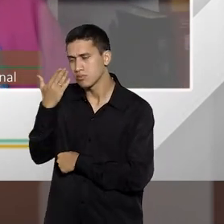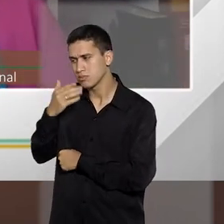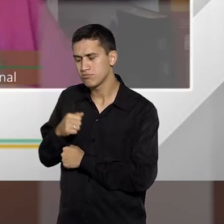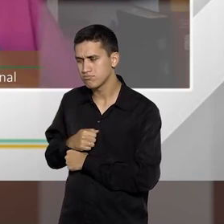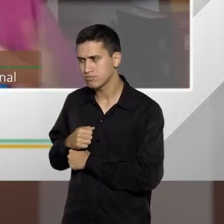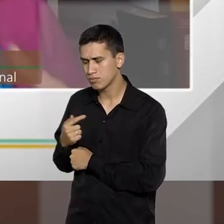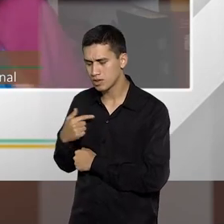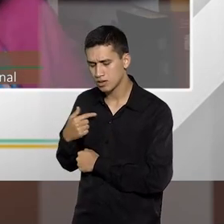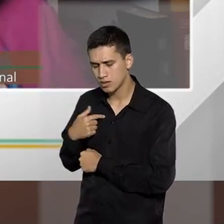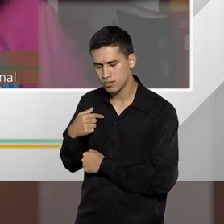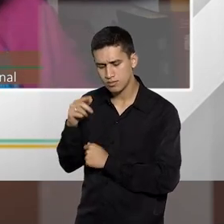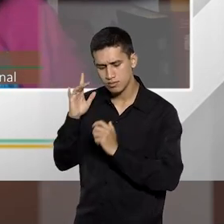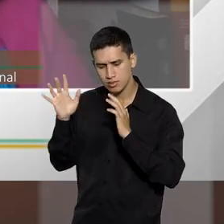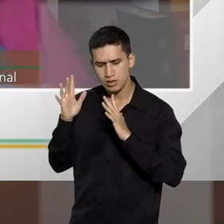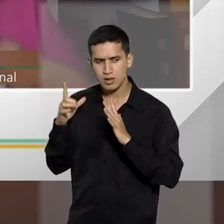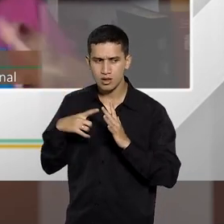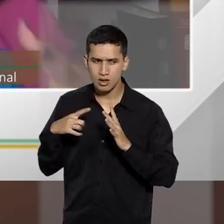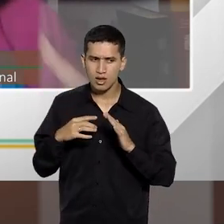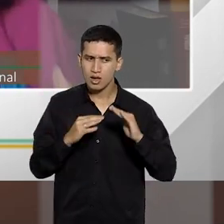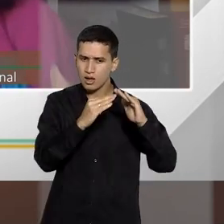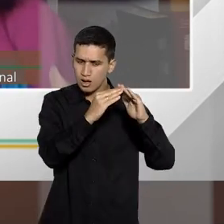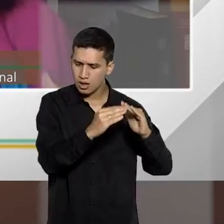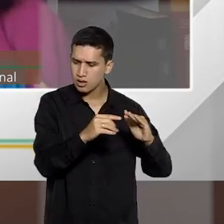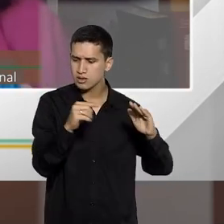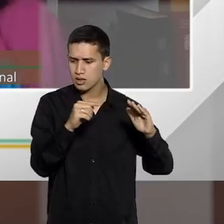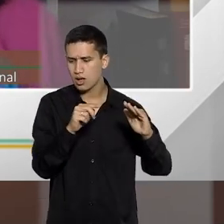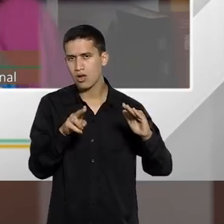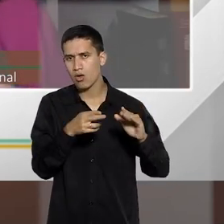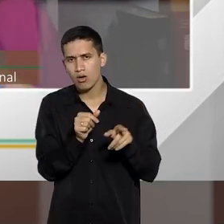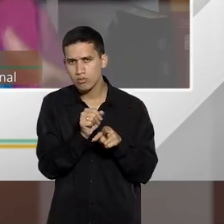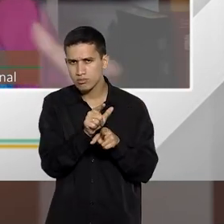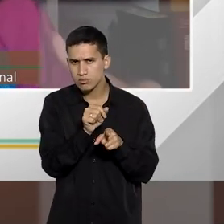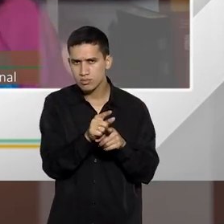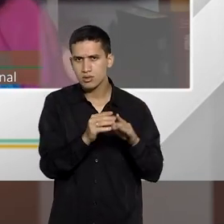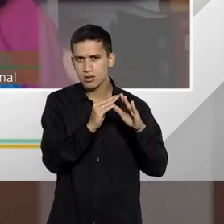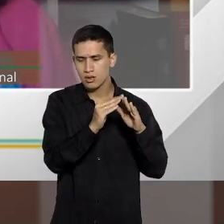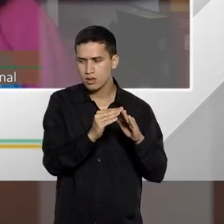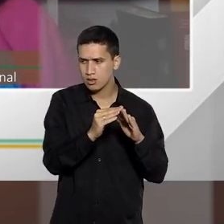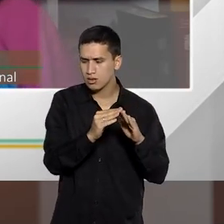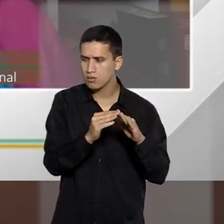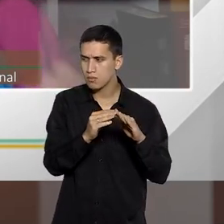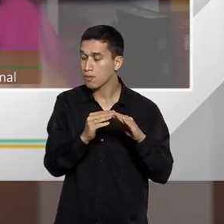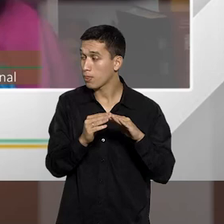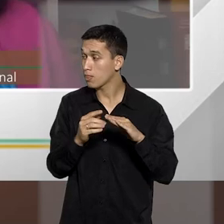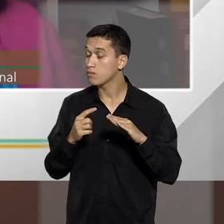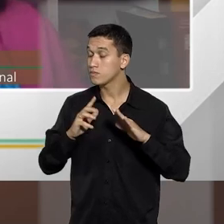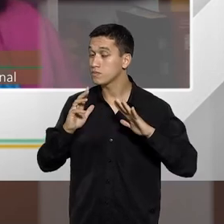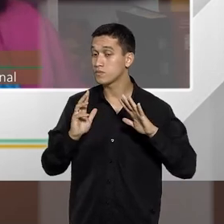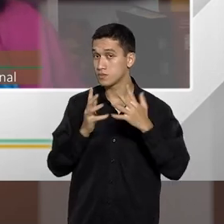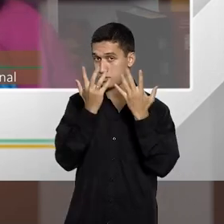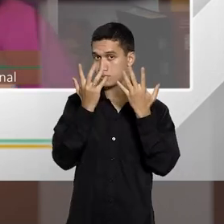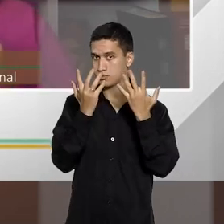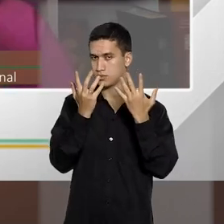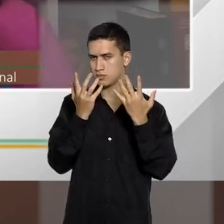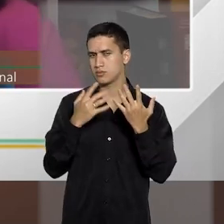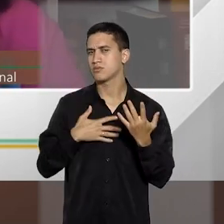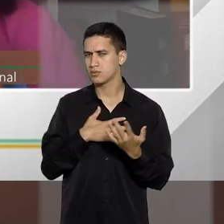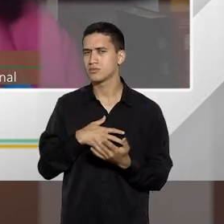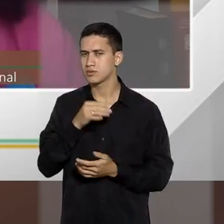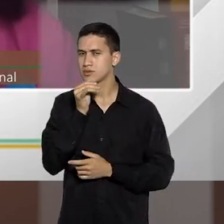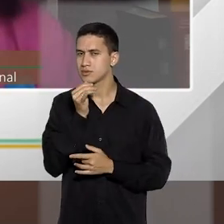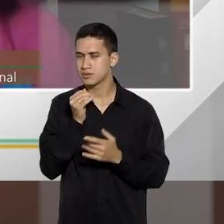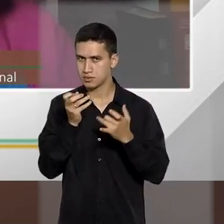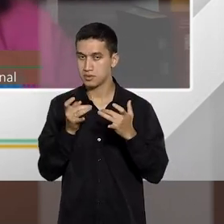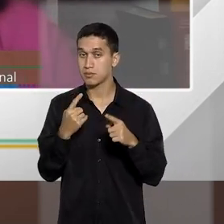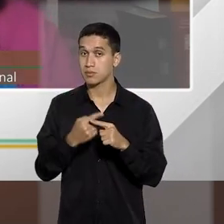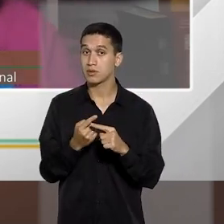resolvo, como eu tenho aquele imóvel, ou eu aluguei aquele imóvel, eu resolvo dar uma festa, eu gosto muito de usar esse exemplo, eu acho que ele facilita